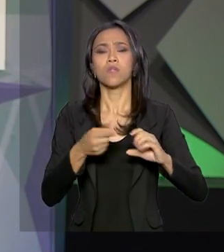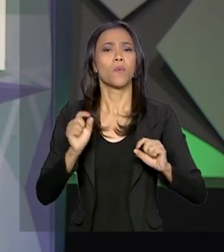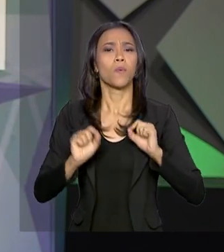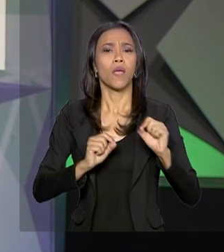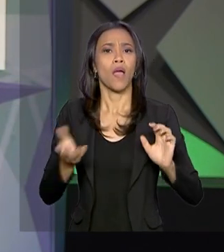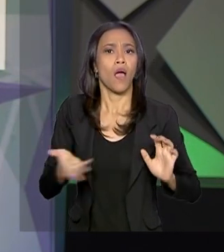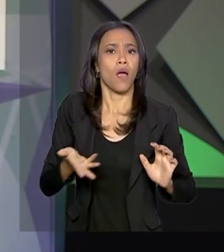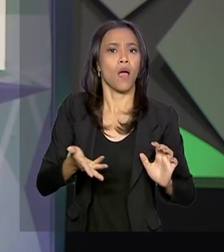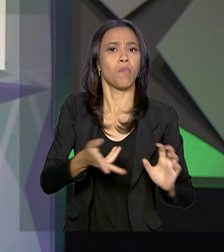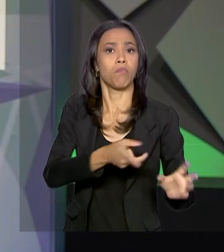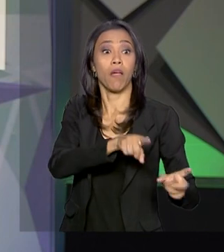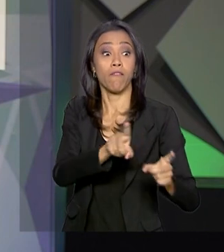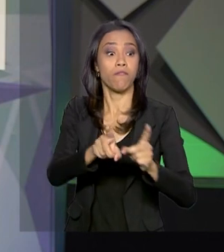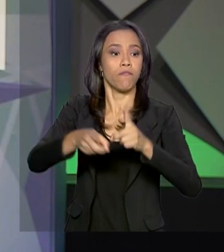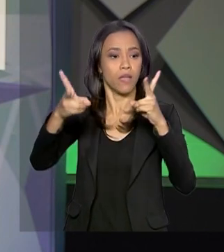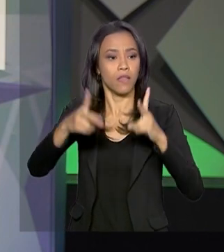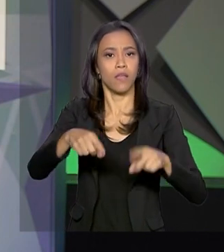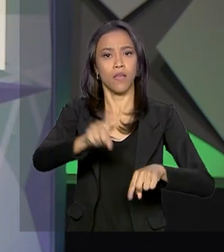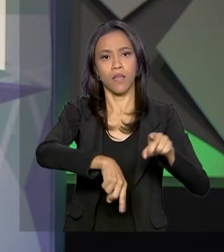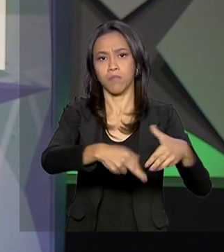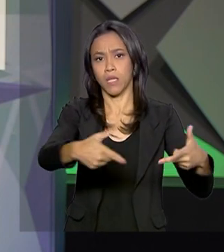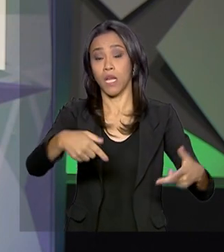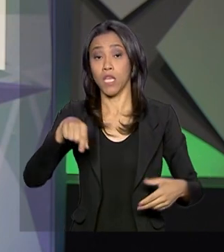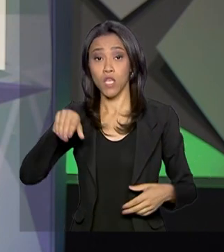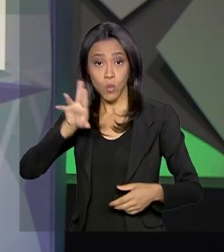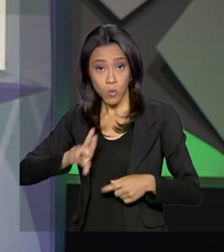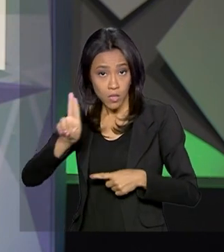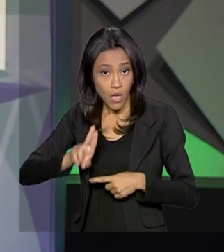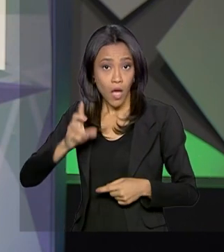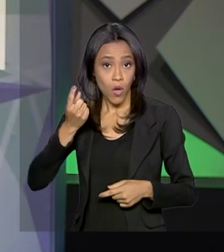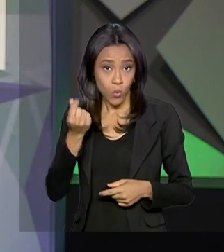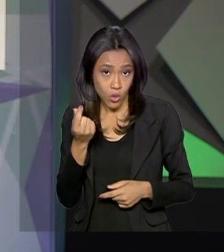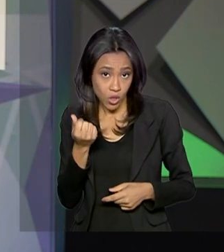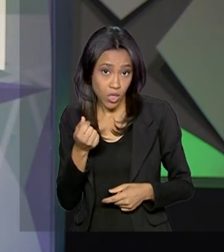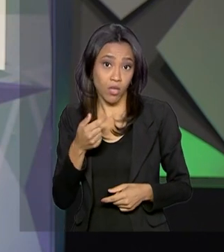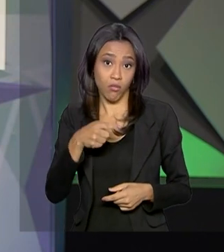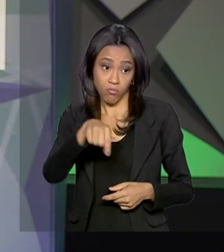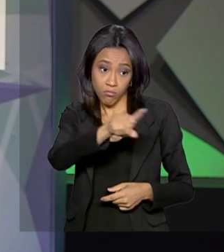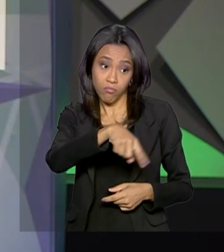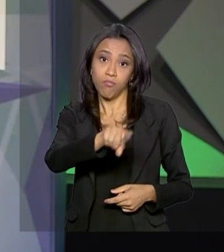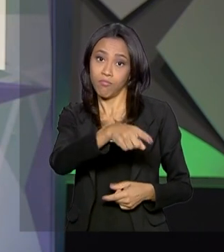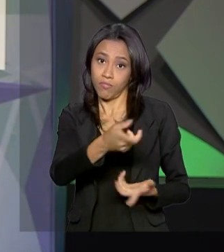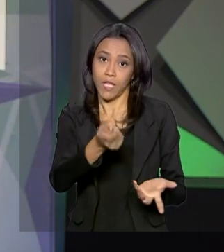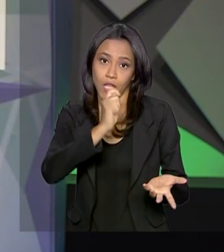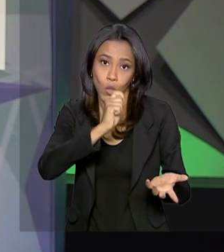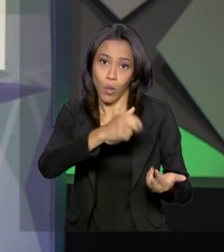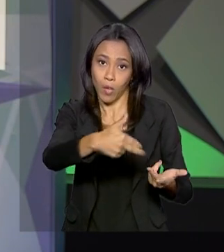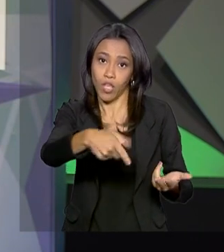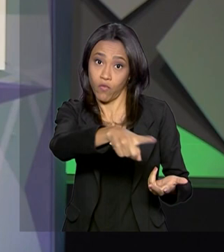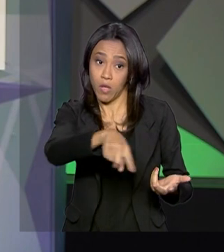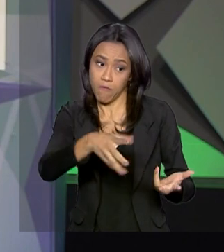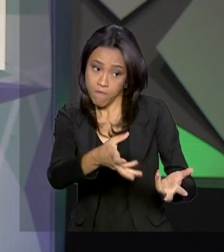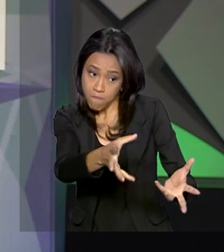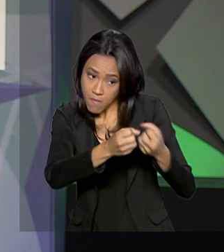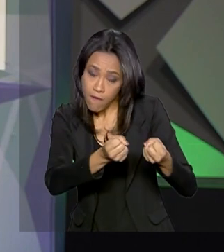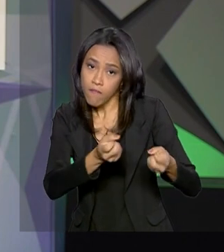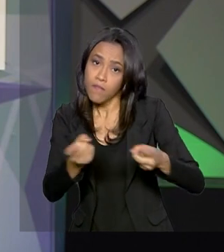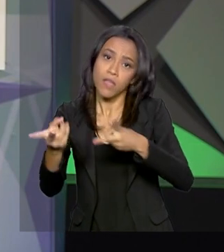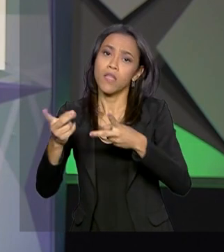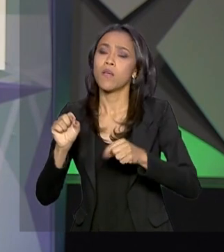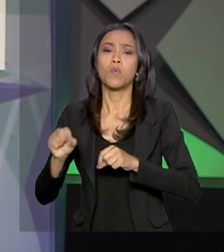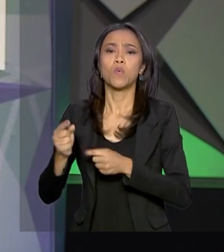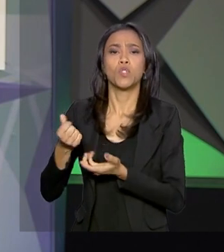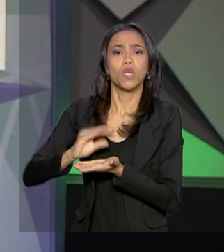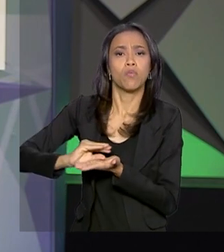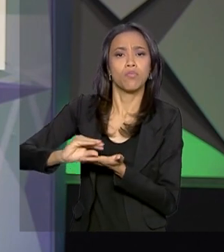essa venda e permite que nós utilizemos o dinheiro do tráfico de drogas de imediato para financiamento de ações contra